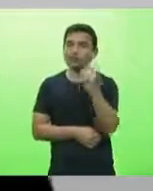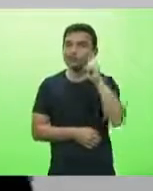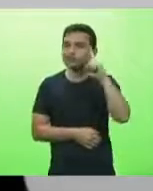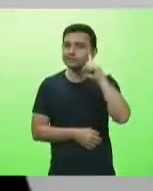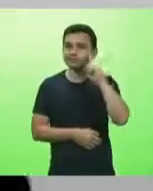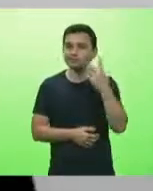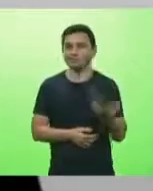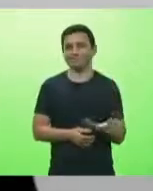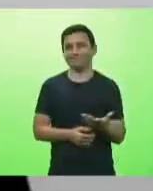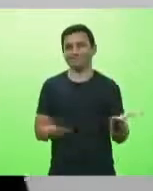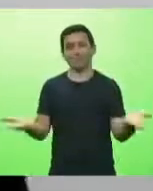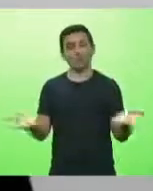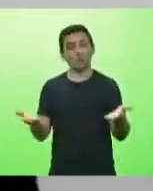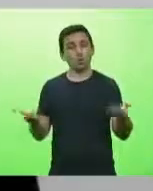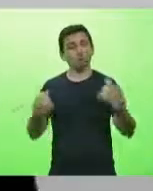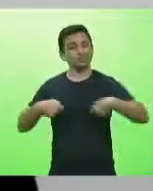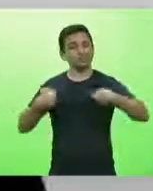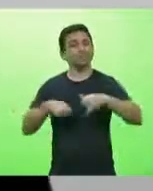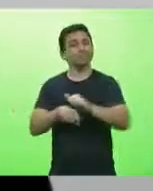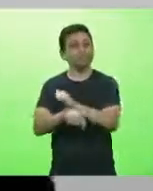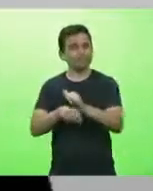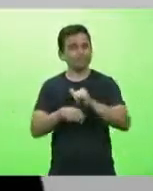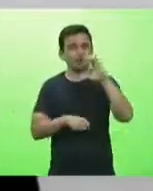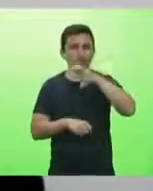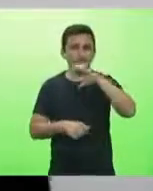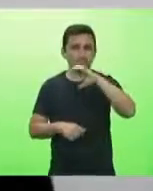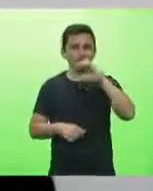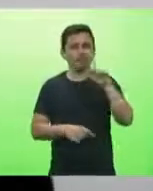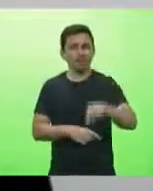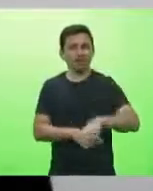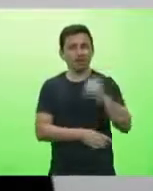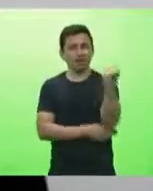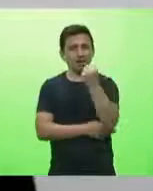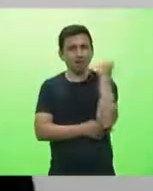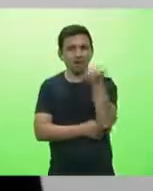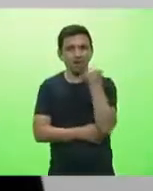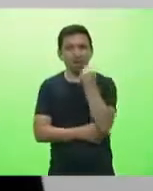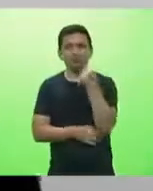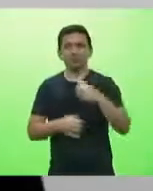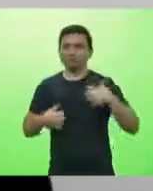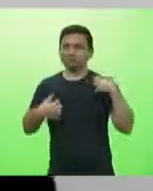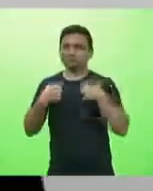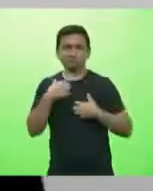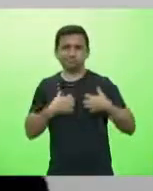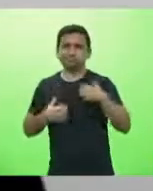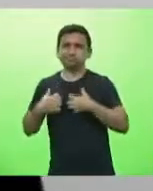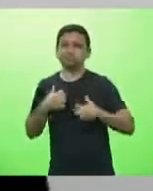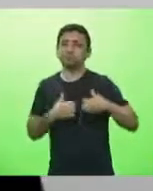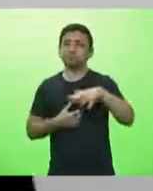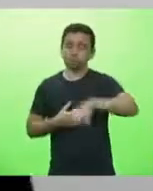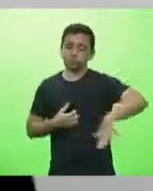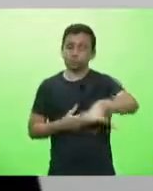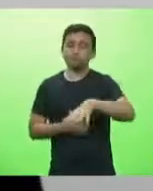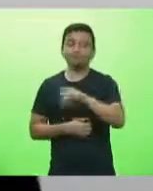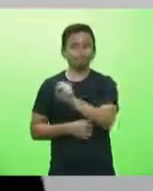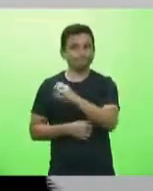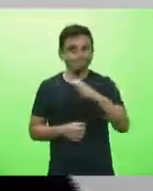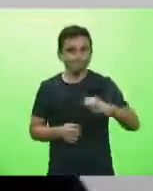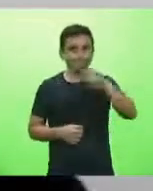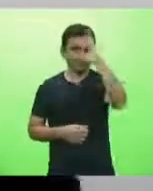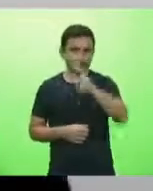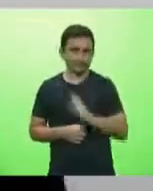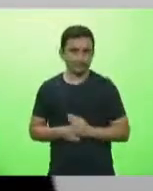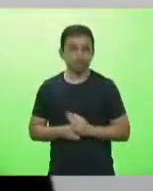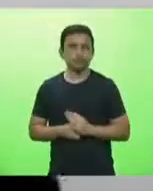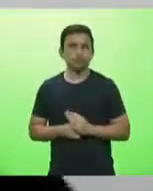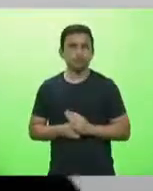urge que se tome medidas urgentes é gravíssimo é desesperadora a situação de Santa Catarina e do Brasil afora